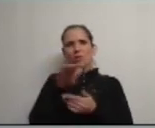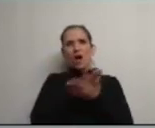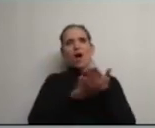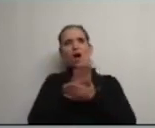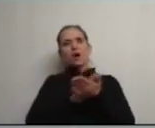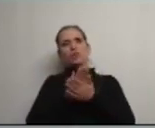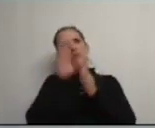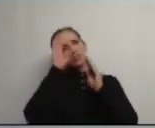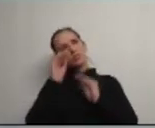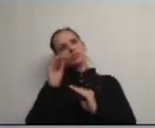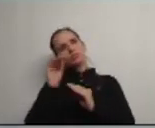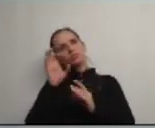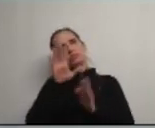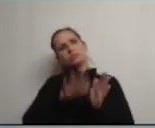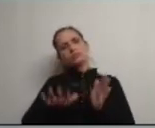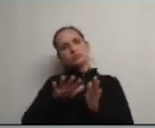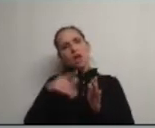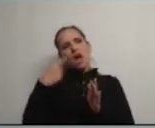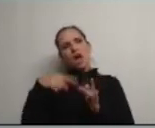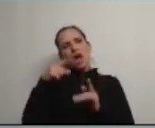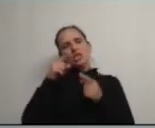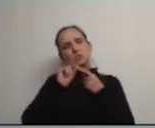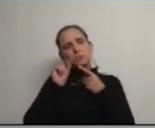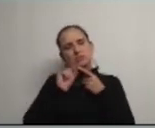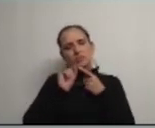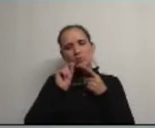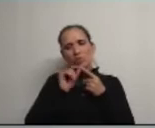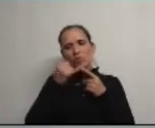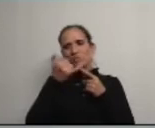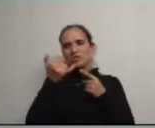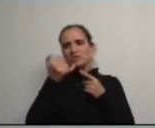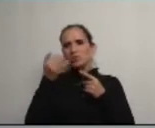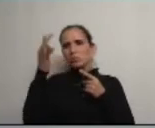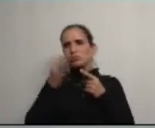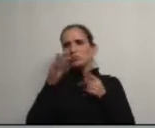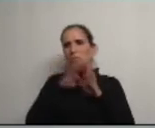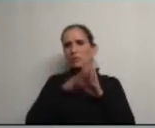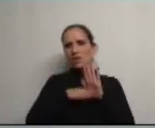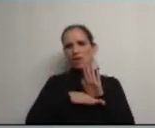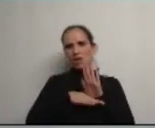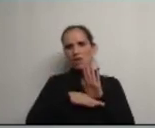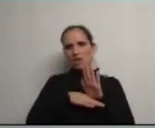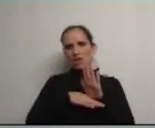do ensino de um conselho há sim de tão específico para ocupar 25% da matéria